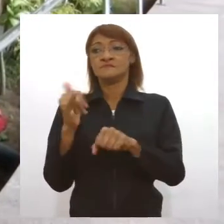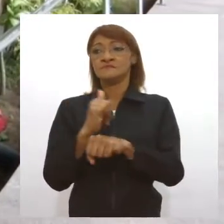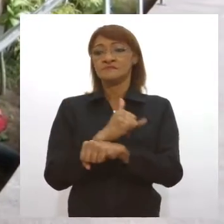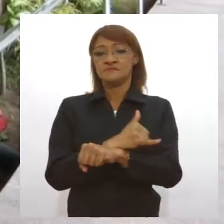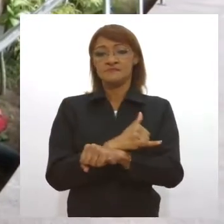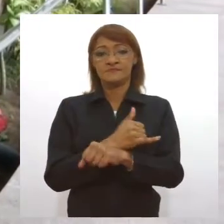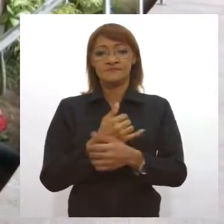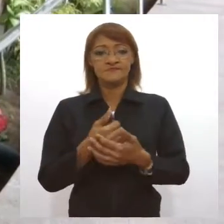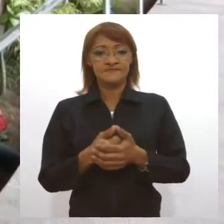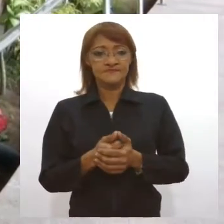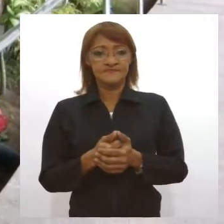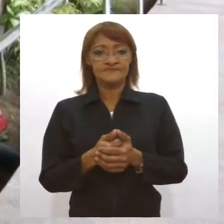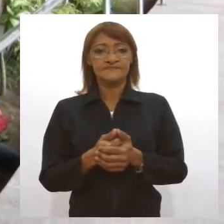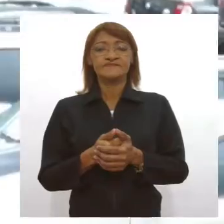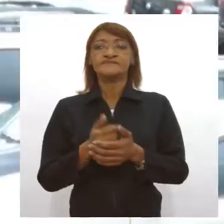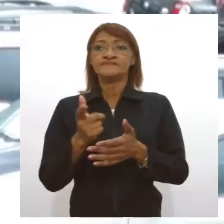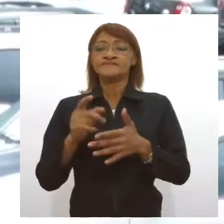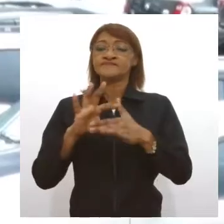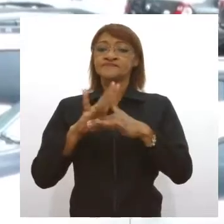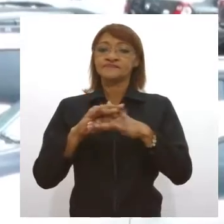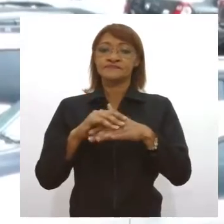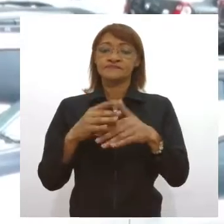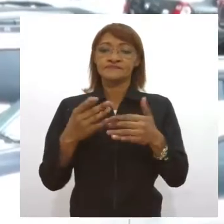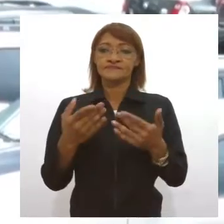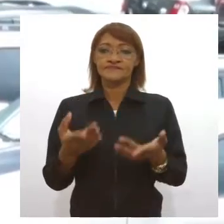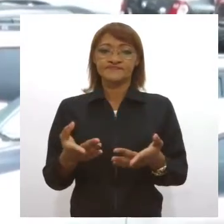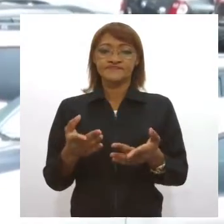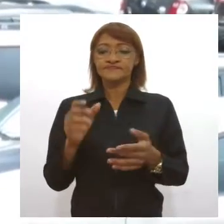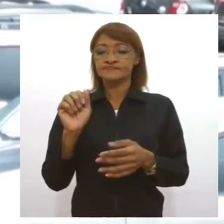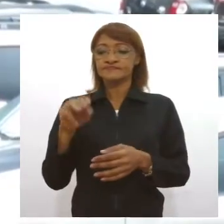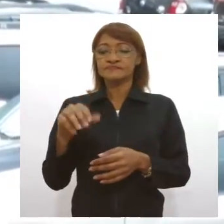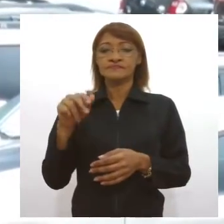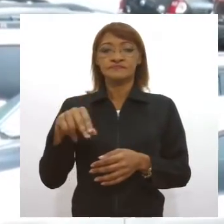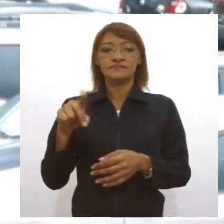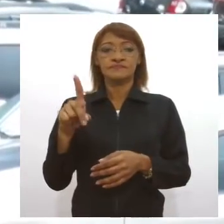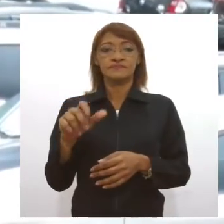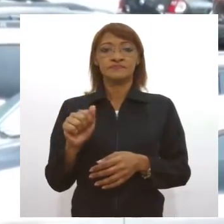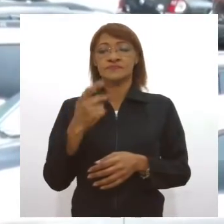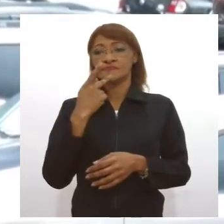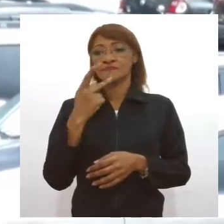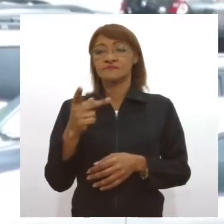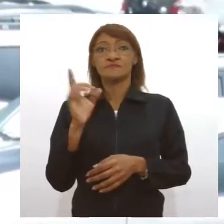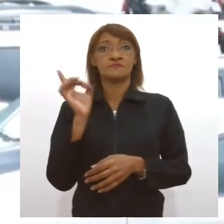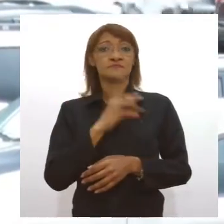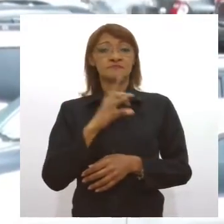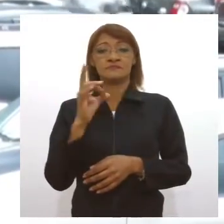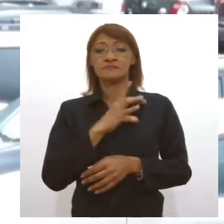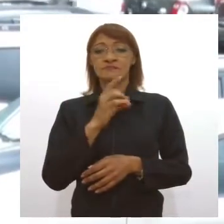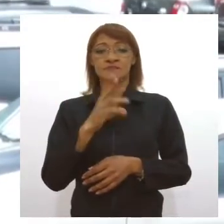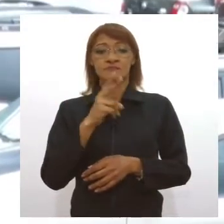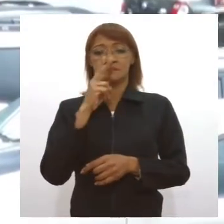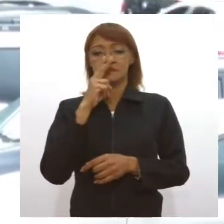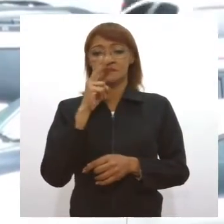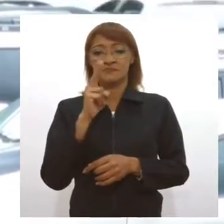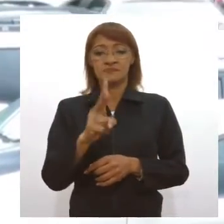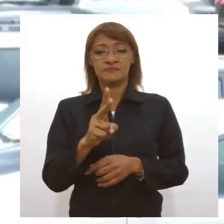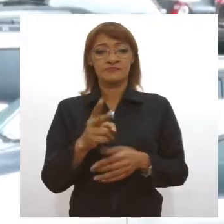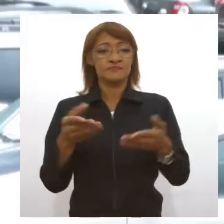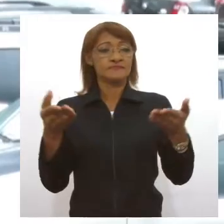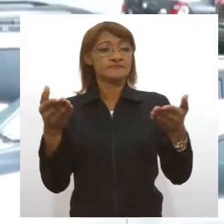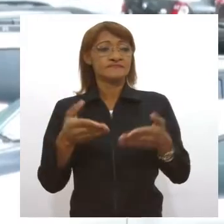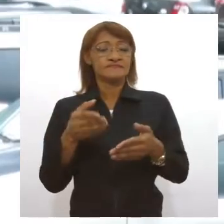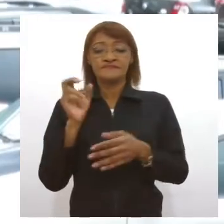Apesar de admitir a doença, Amanda diz que o seu maior medo nunca esteve em ser infectada pelo